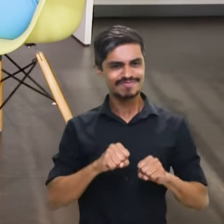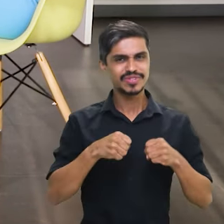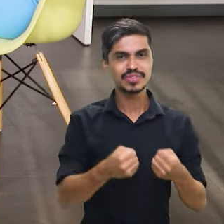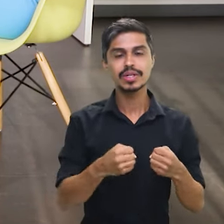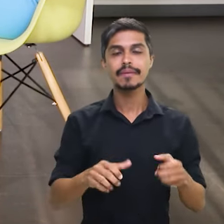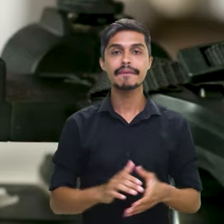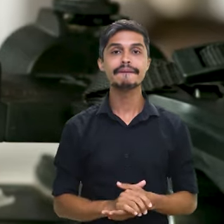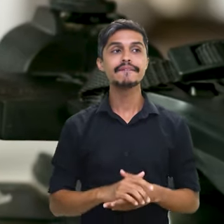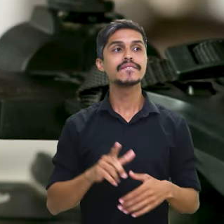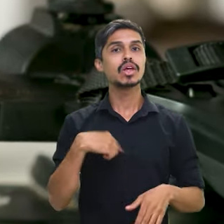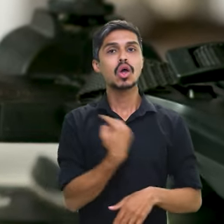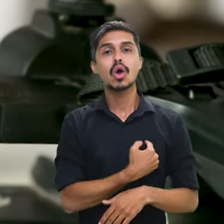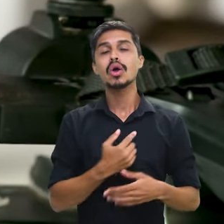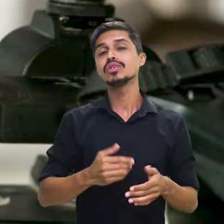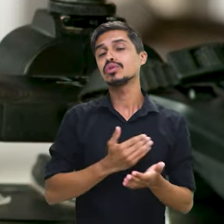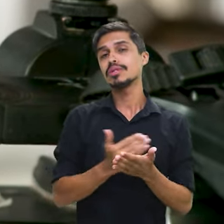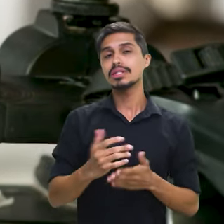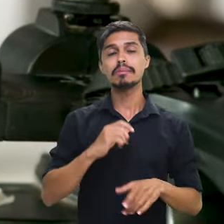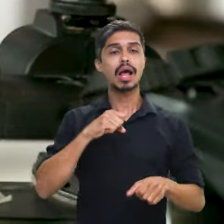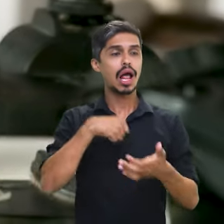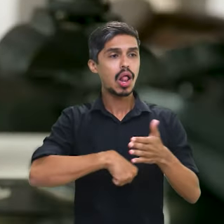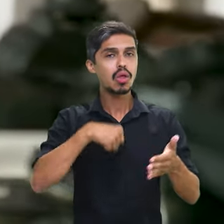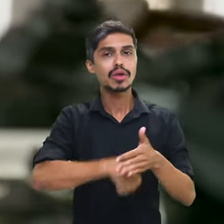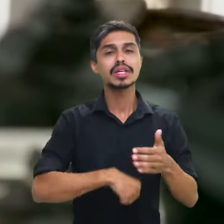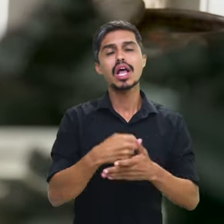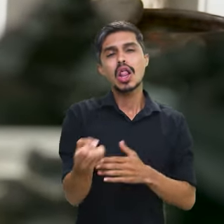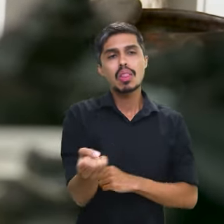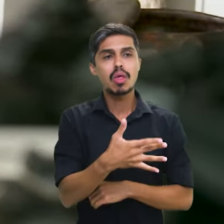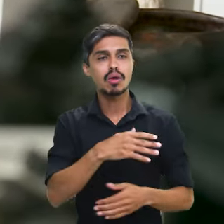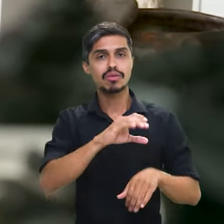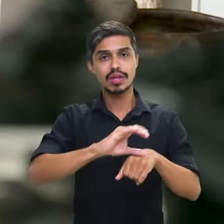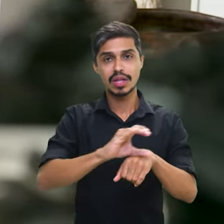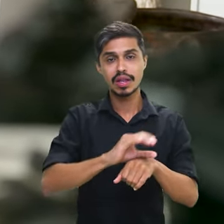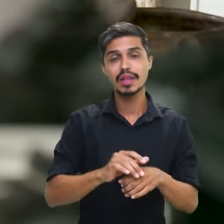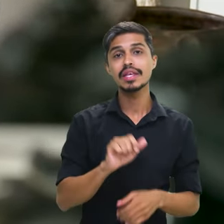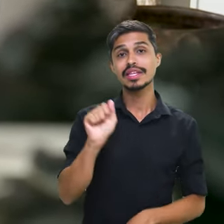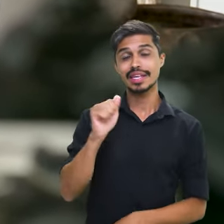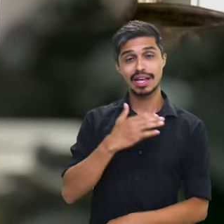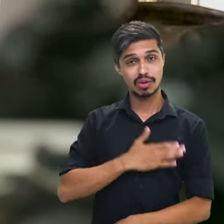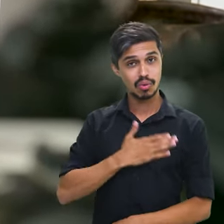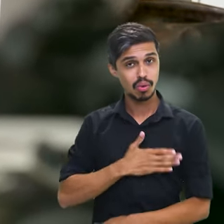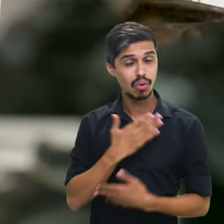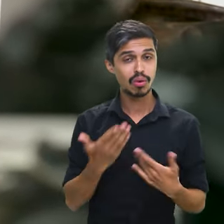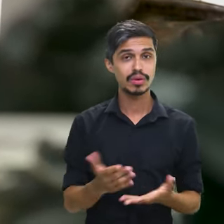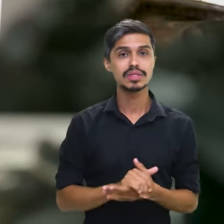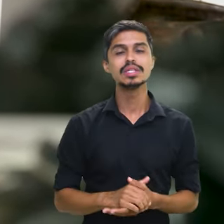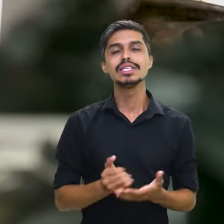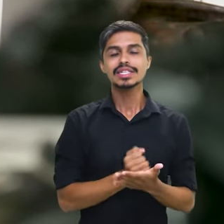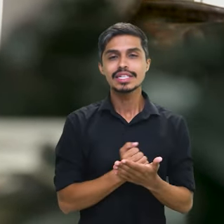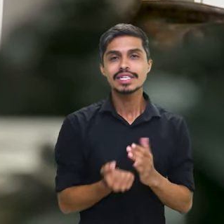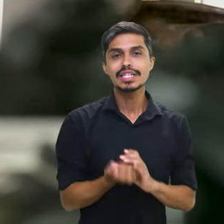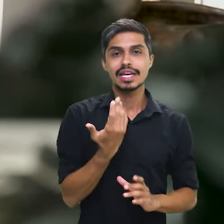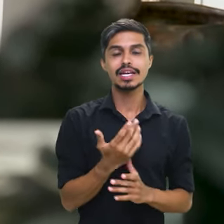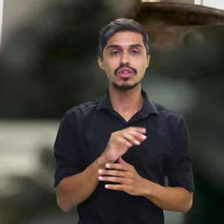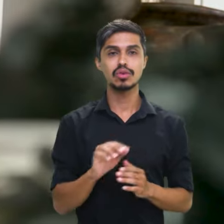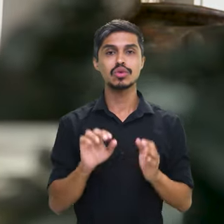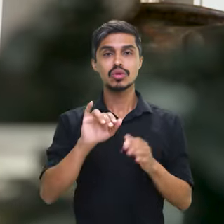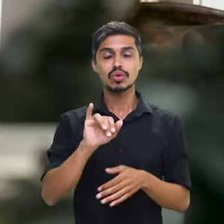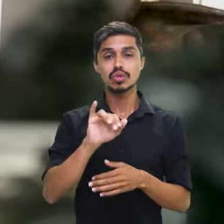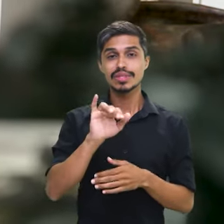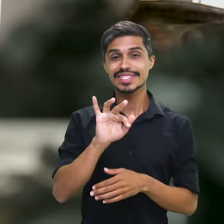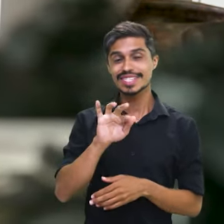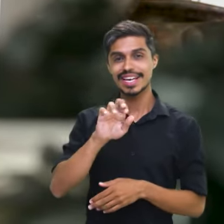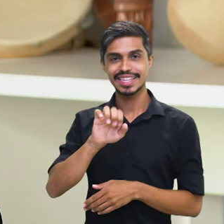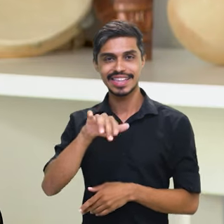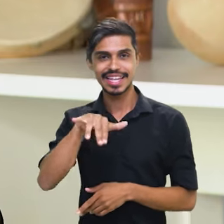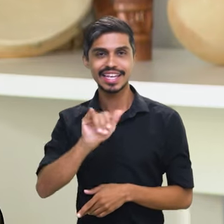pela nova Constituição. Em agosto é criada a Palmares do governo do princípio de Zé Sarney, em